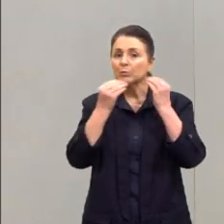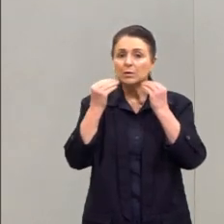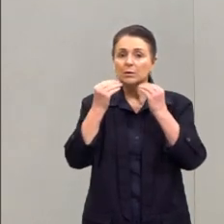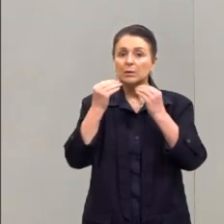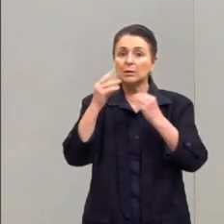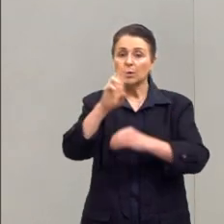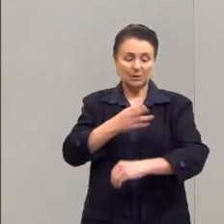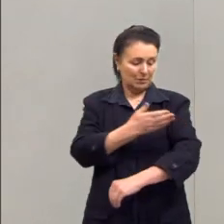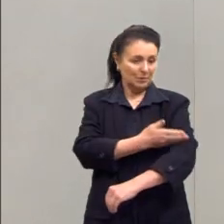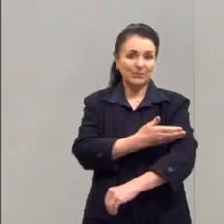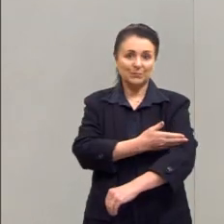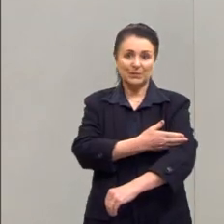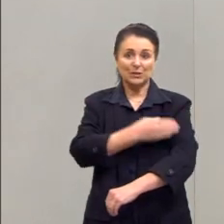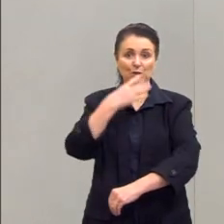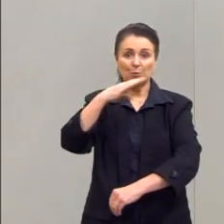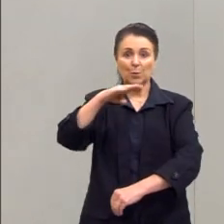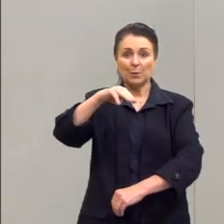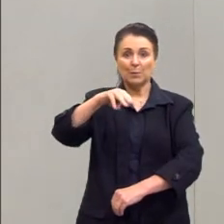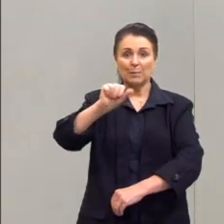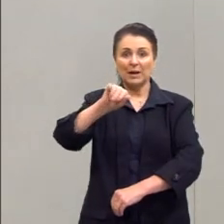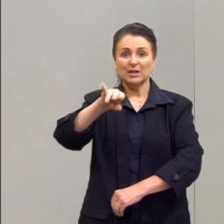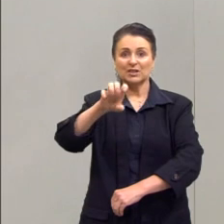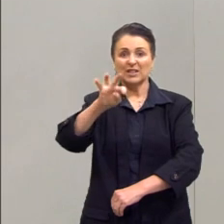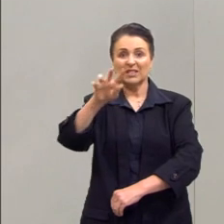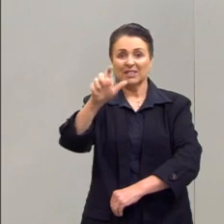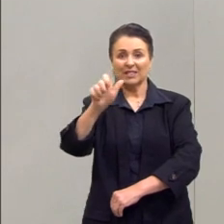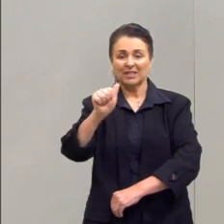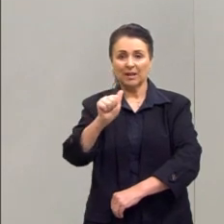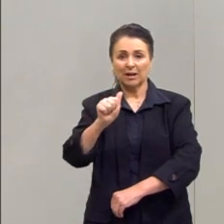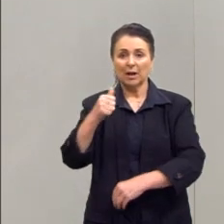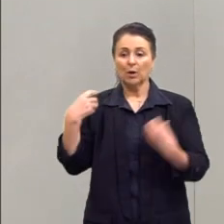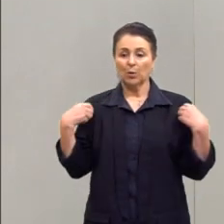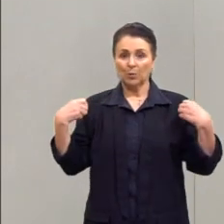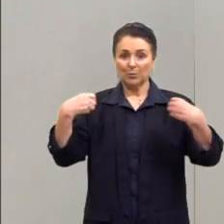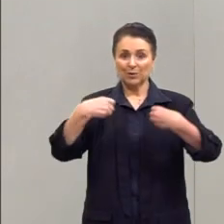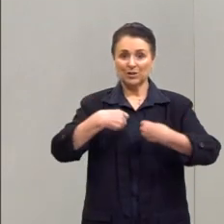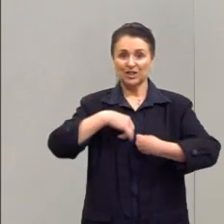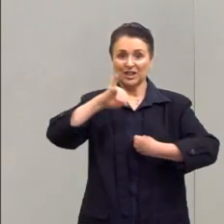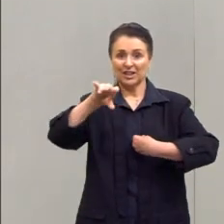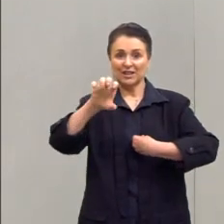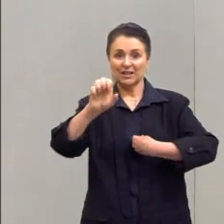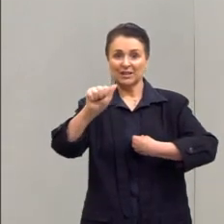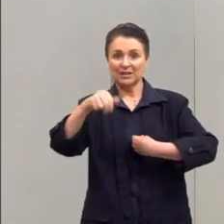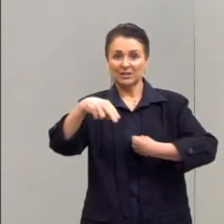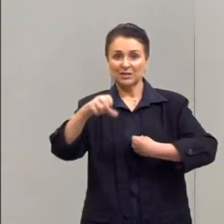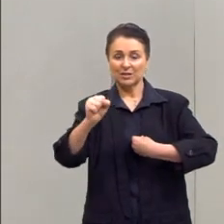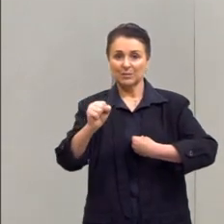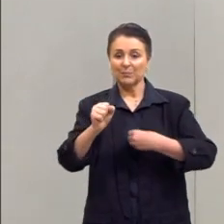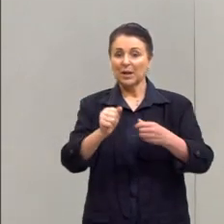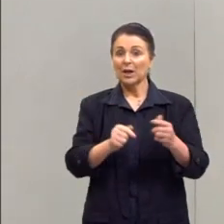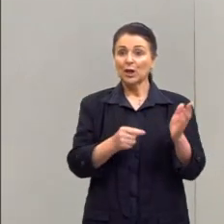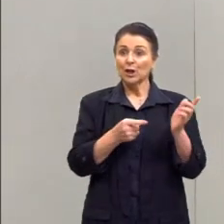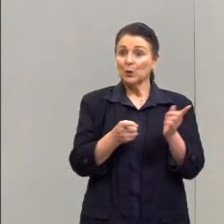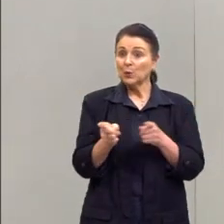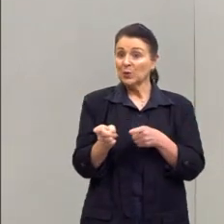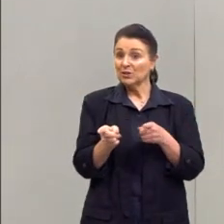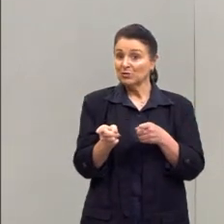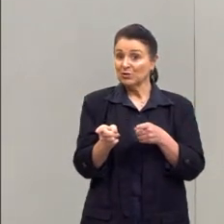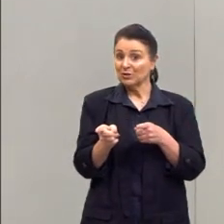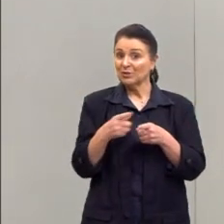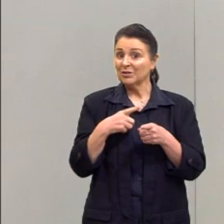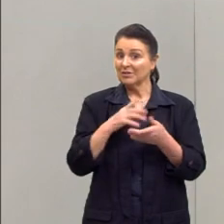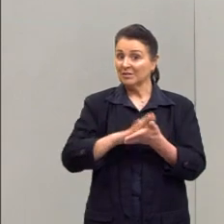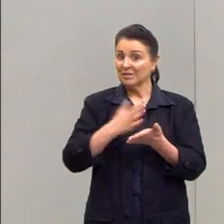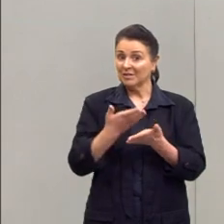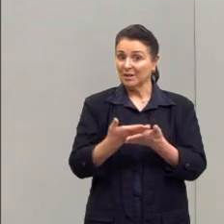camiseta magenta do Pré-ENEM, uma jaqueta jeans, daquelas com pelinhos. E aqui no cantinho, a professora intérprete Susana.